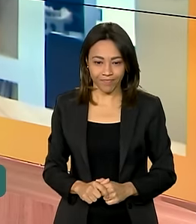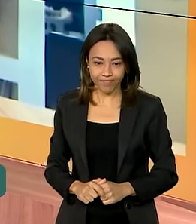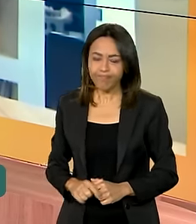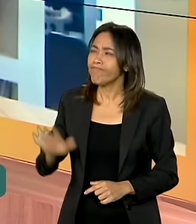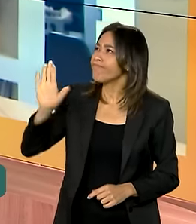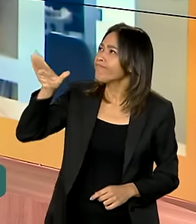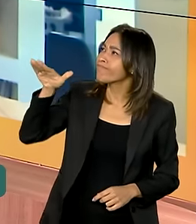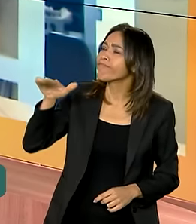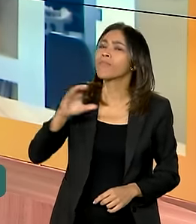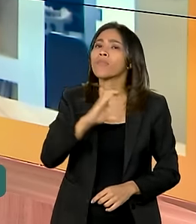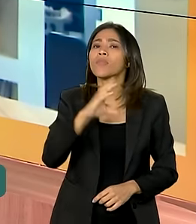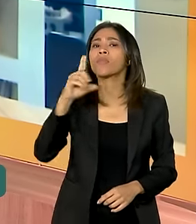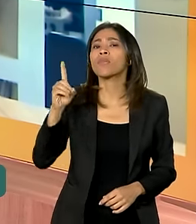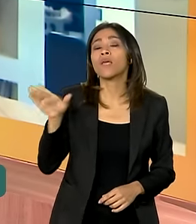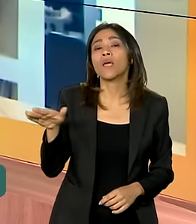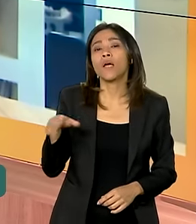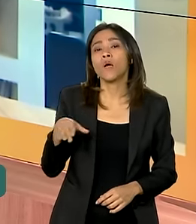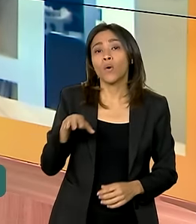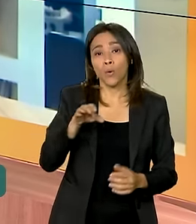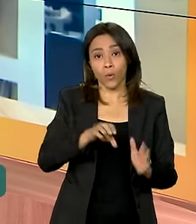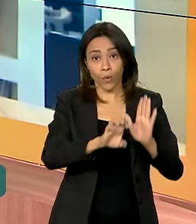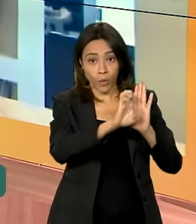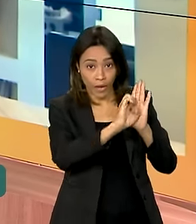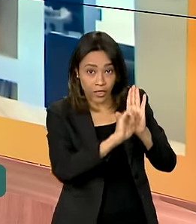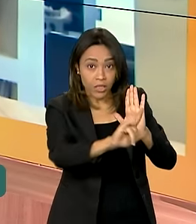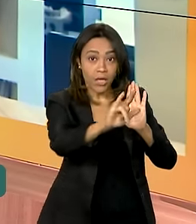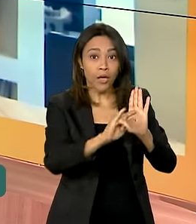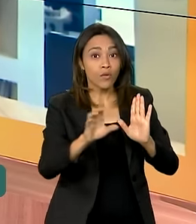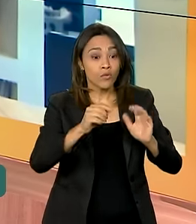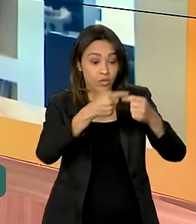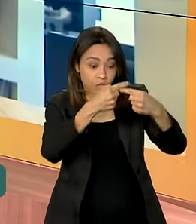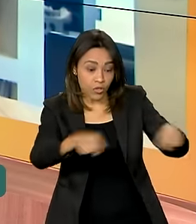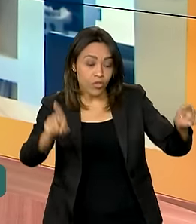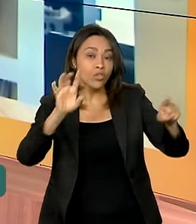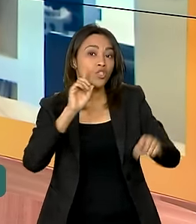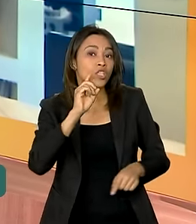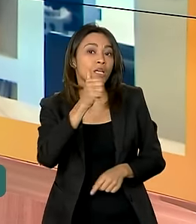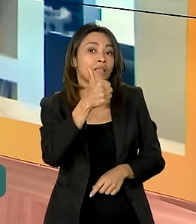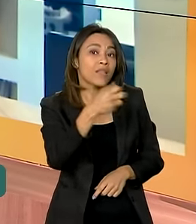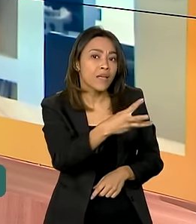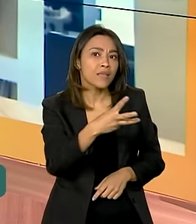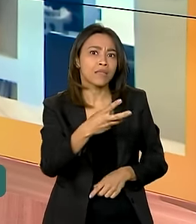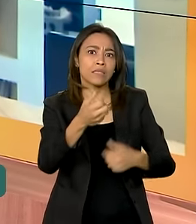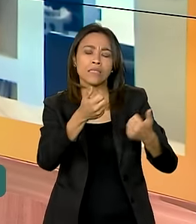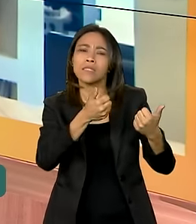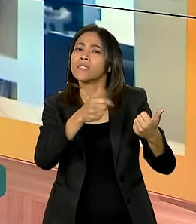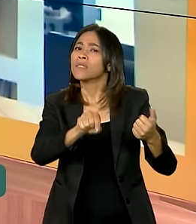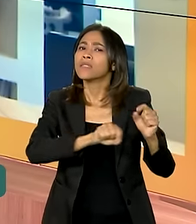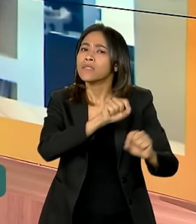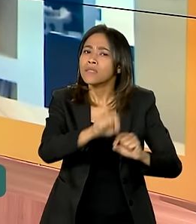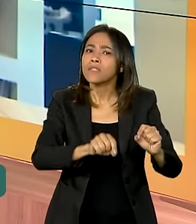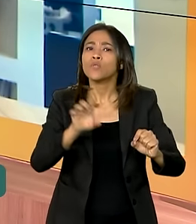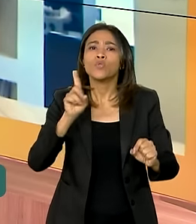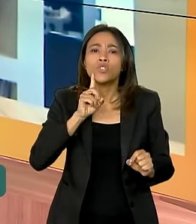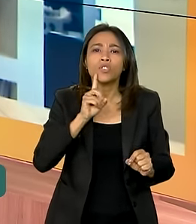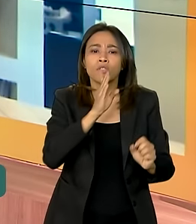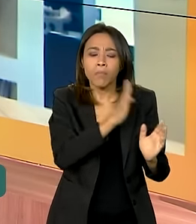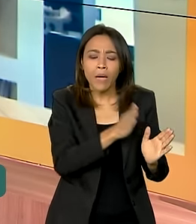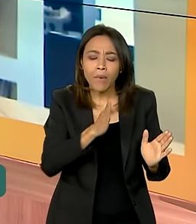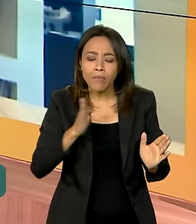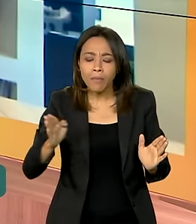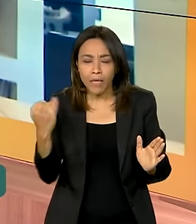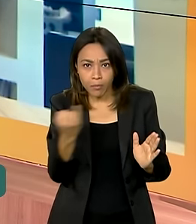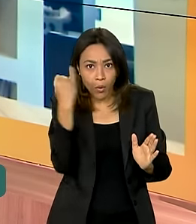Coordenadora, o edital do Enem foi publicado no dia 13. Ele traz uma série de datas importantes que os estudantes que vão fazer a prova